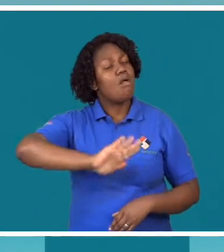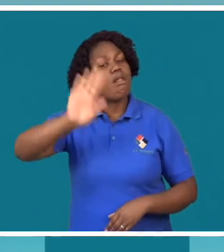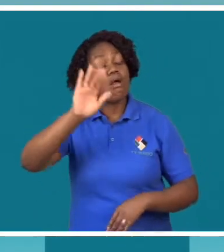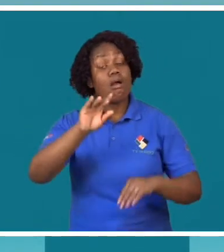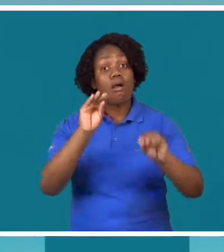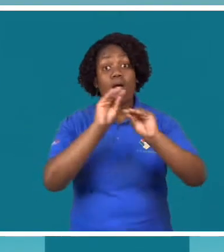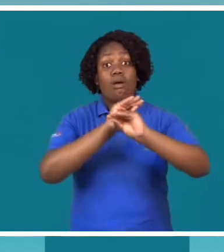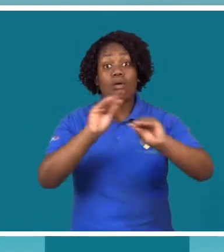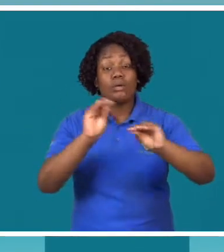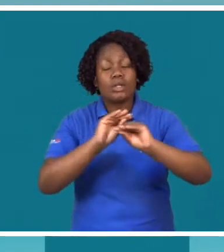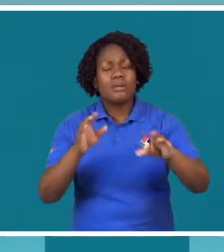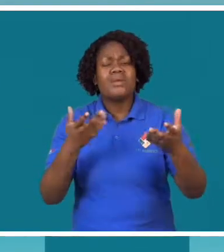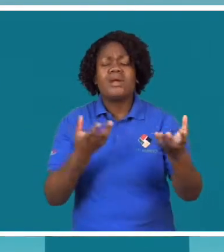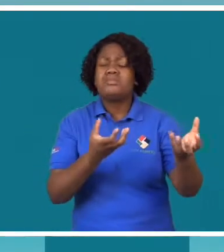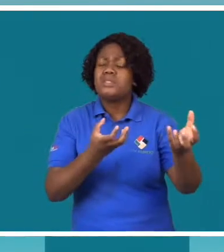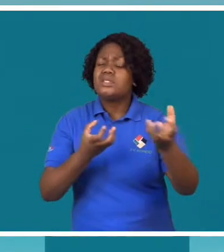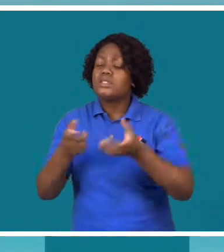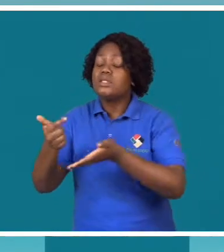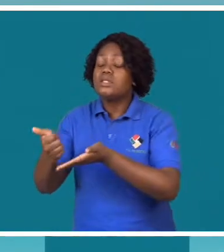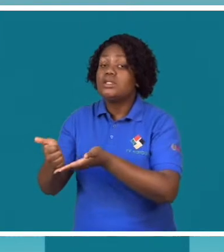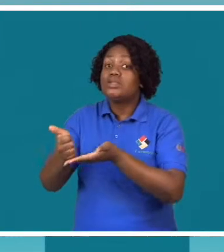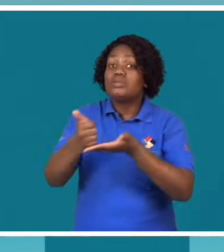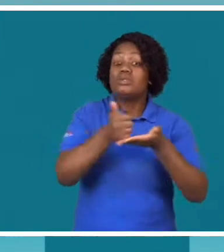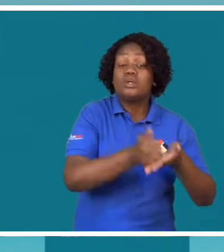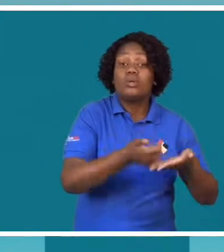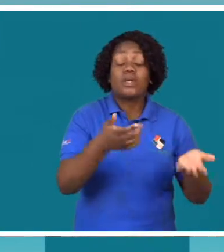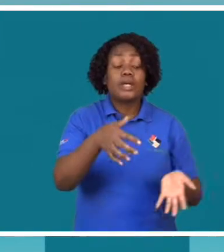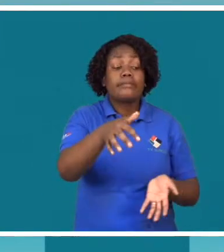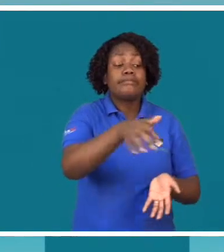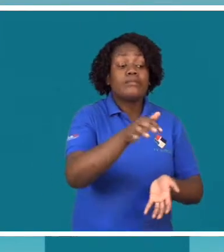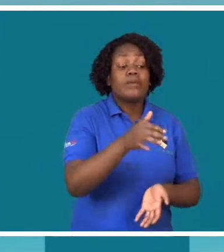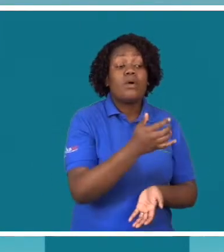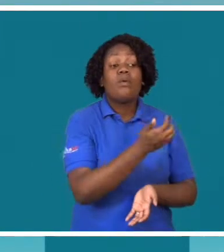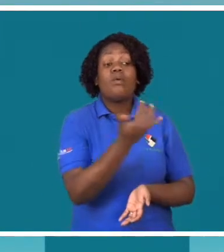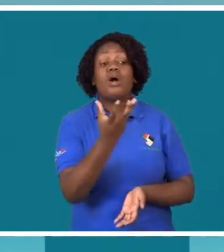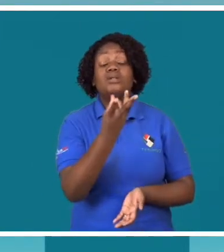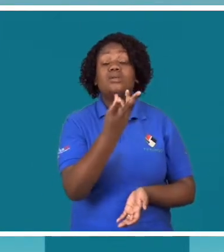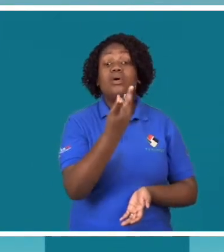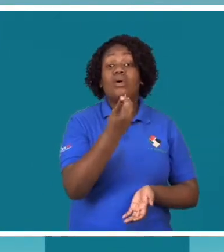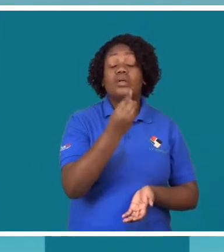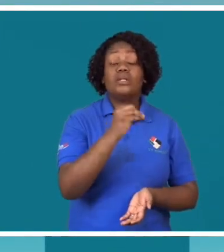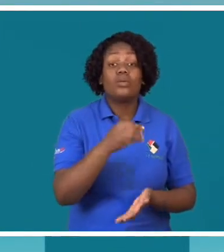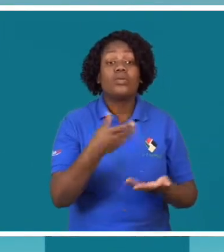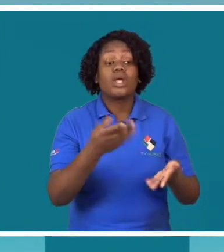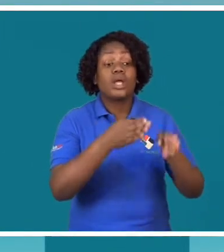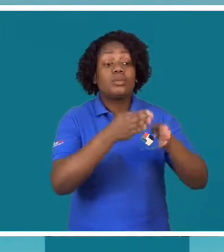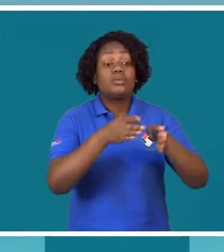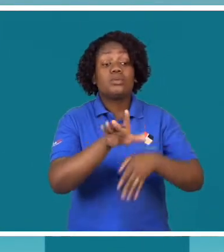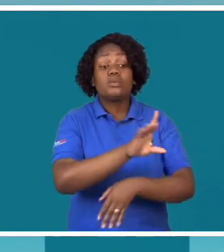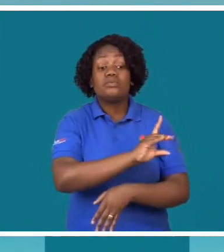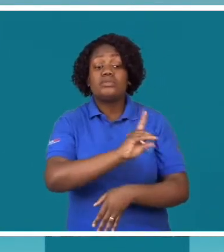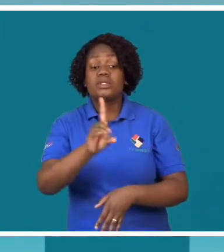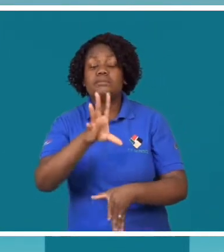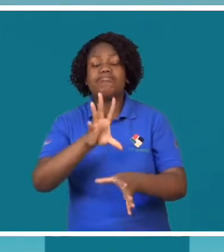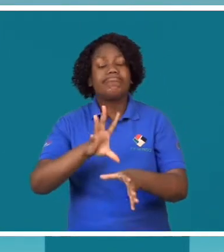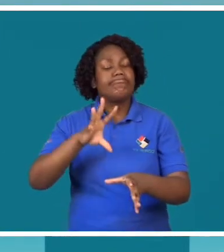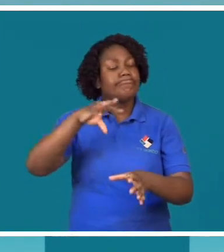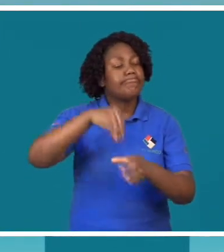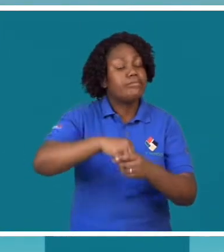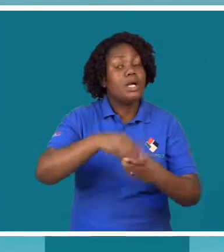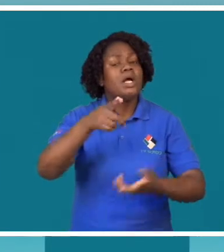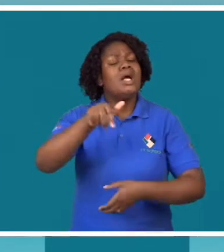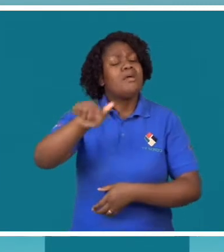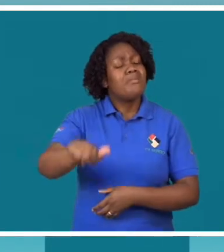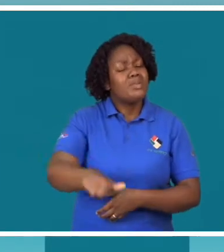Humano, Conceita Surtane, acredita que os resultados deste Censo vão ajudar a melhorar a inclusão de pessoas com